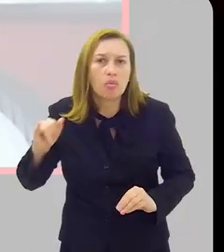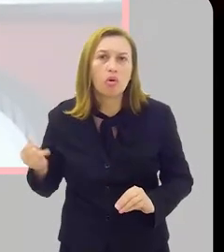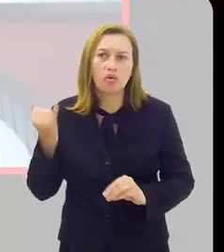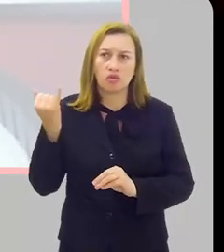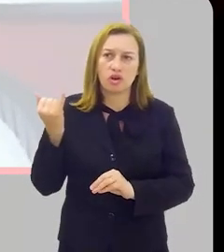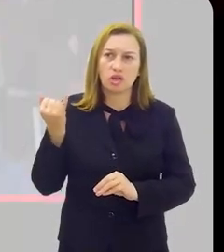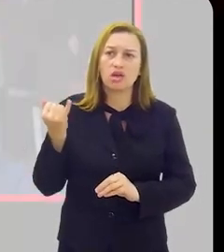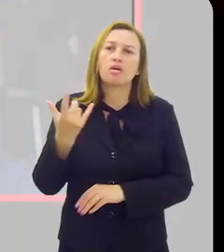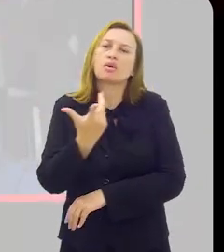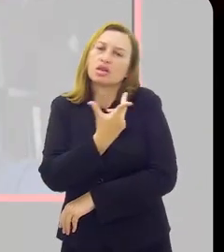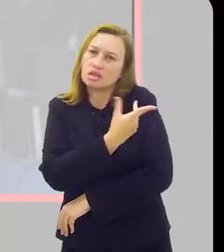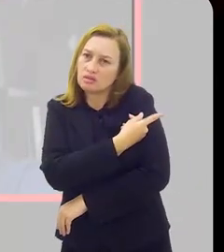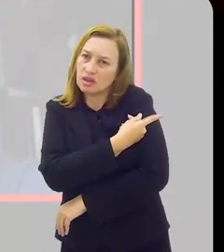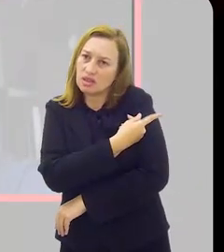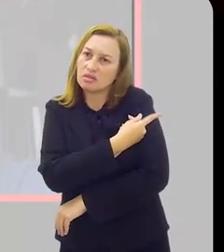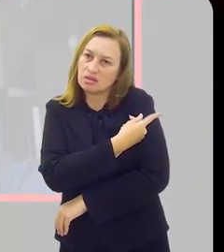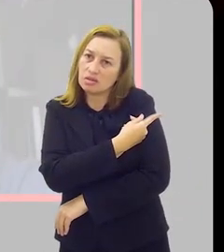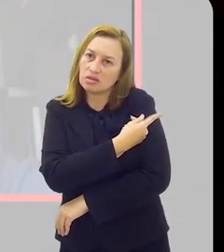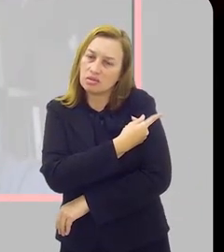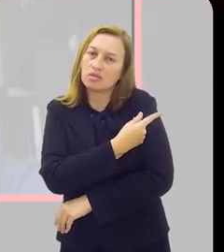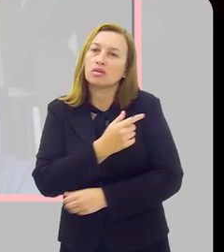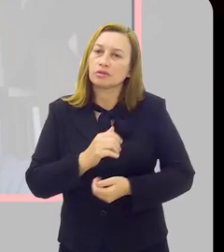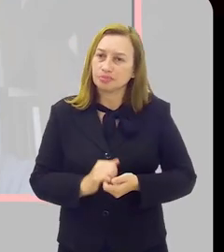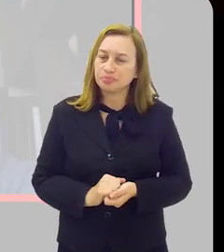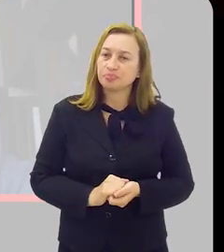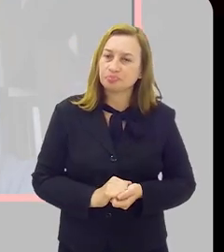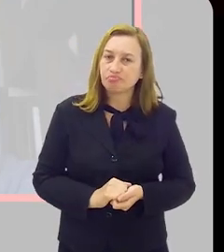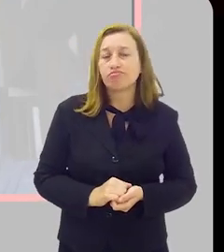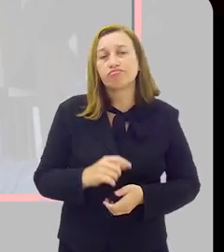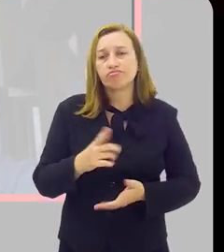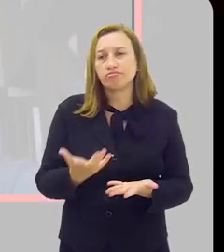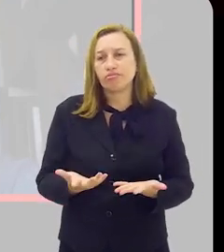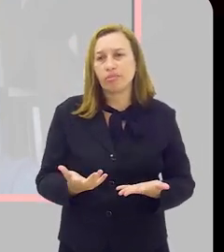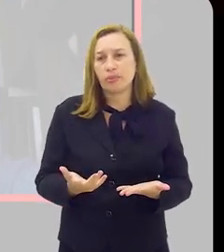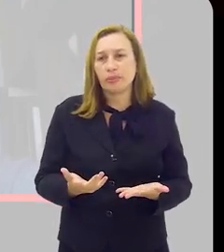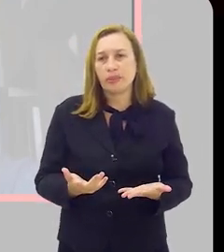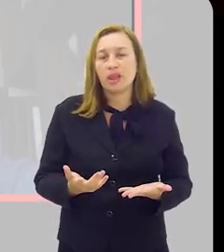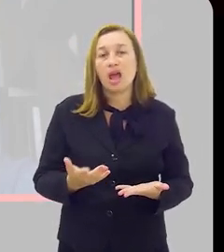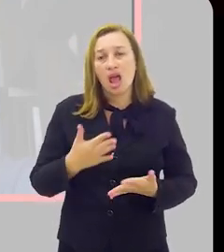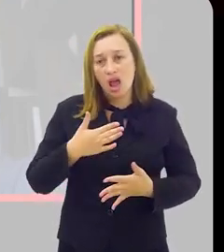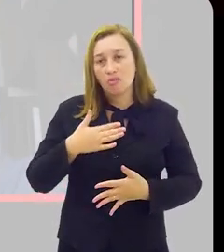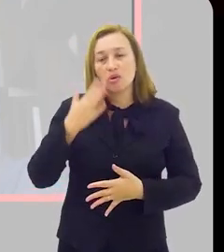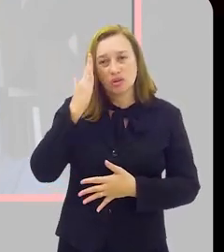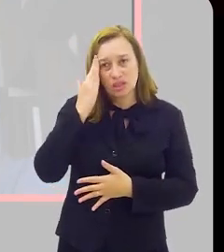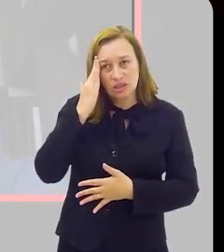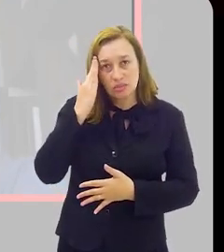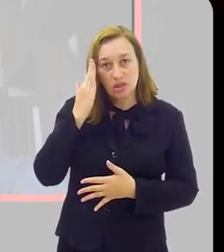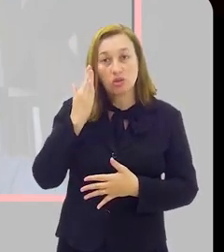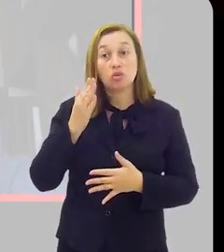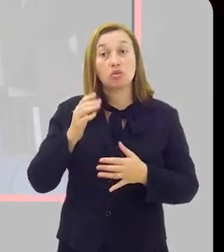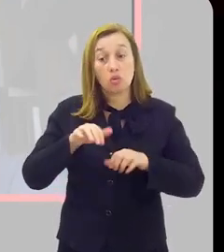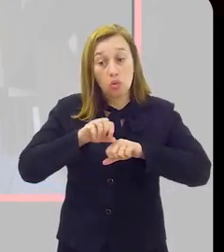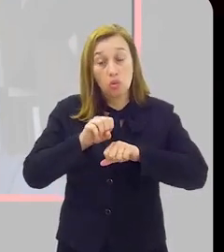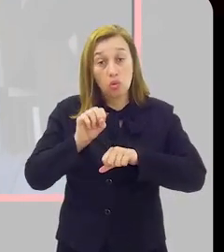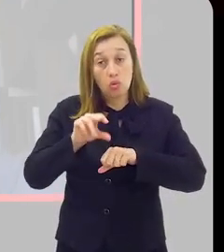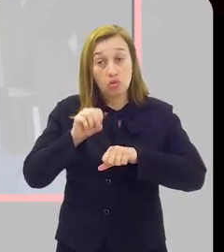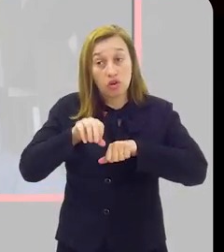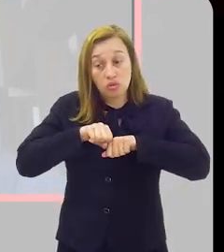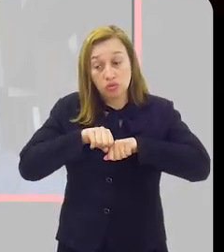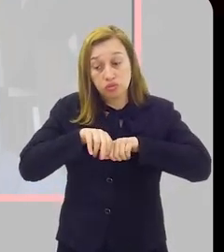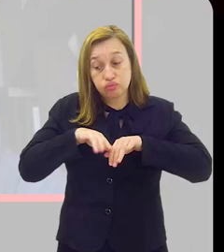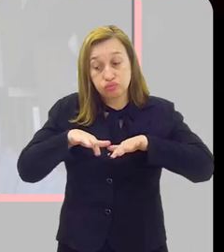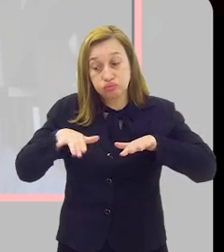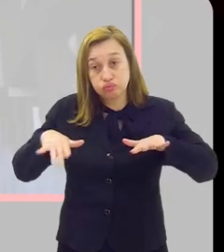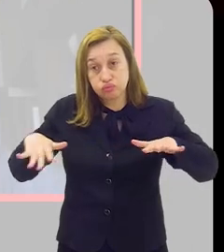aproveitem para se vacinar, dado a circulação, que sem dúvida nenhuma a meu juízo vai crescer, vai